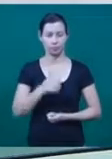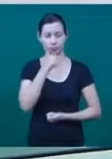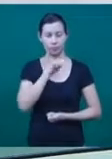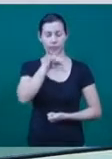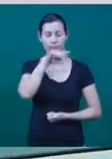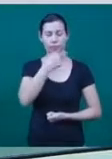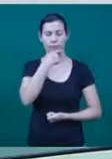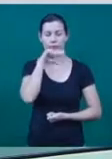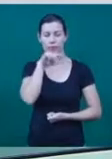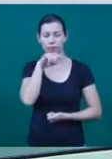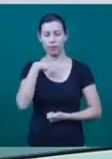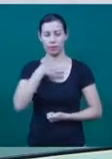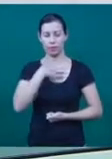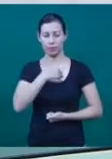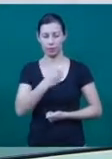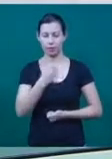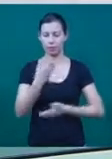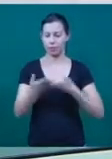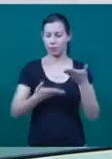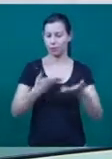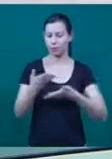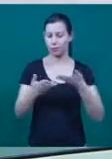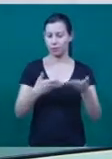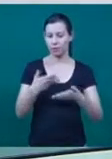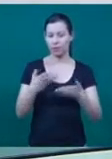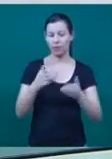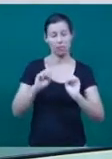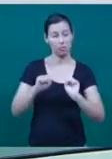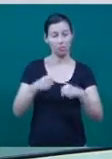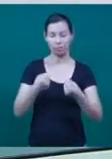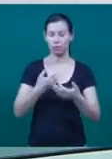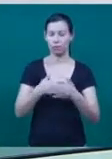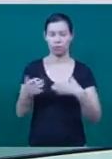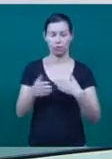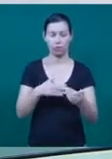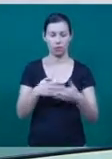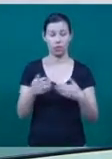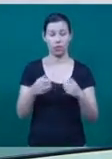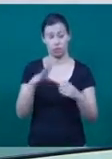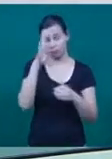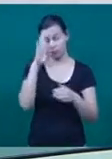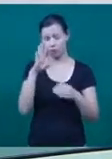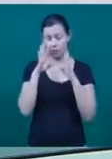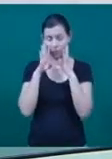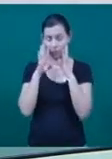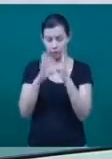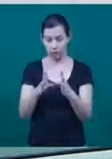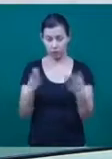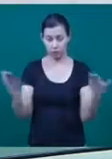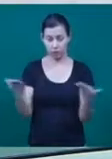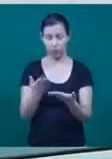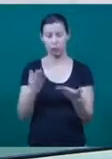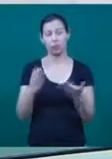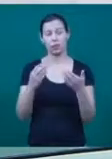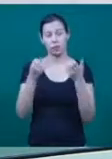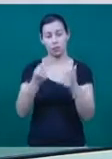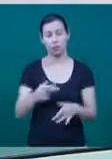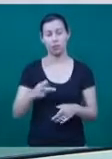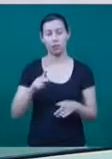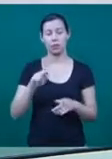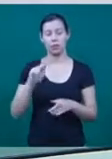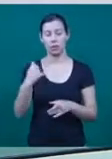O que os pais não fazem pelos filhos? Principalmente quando eles precisam de uma atenção especial. Hoje, nós vamos falar da hipotonia,